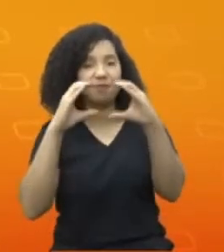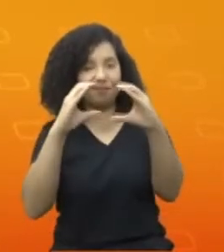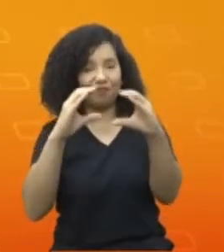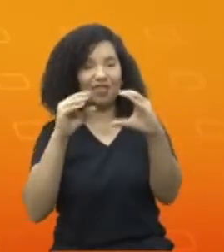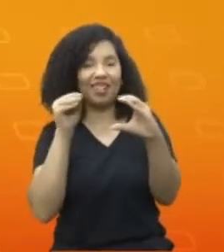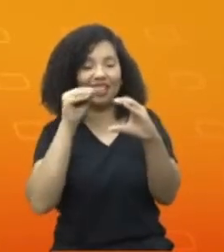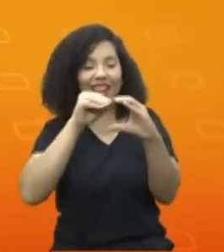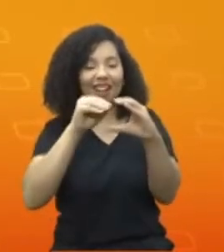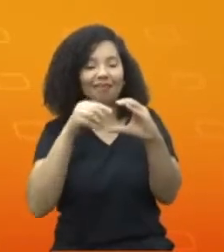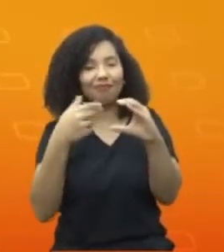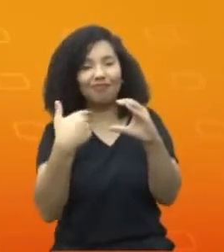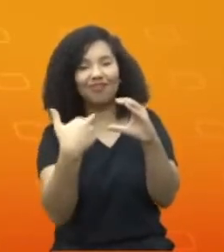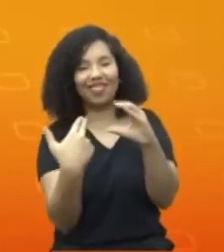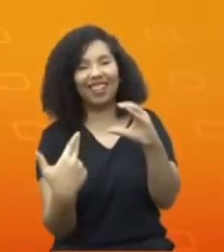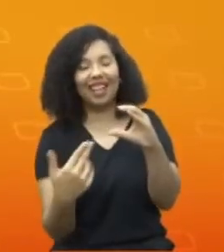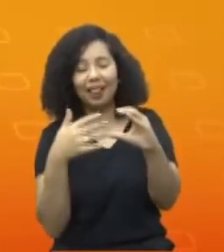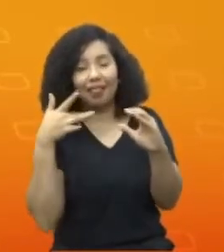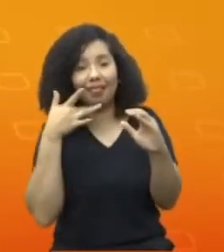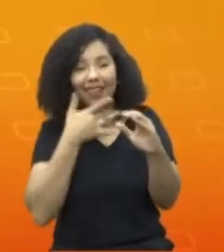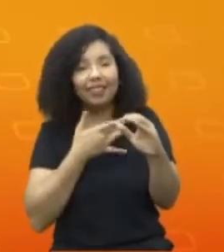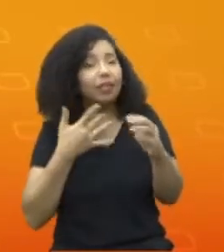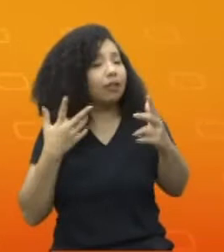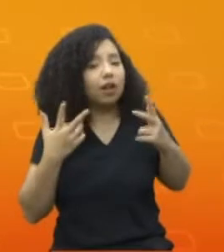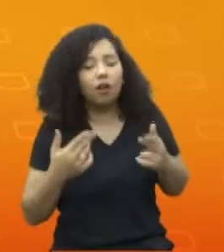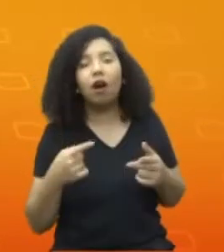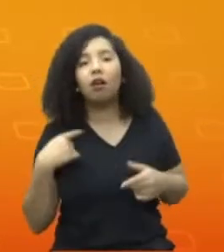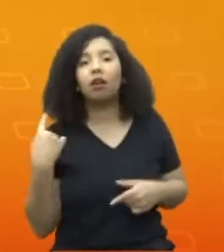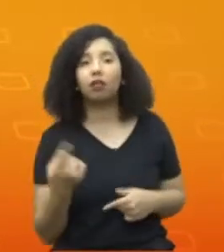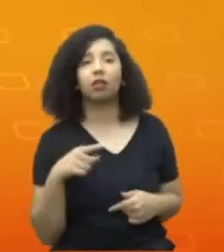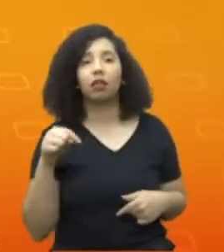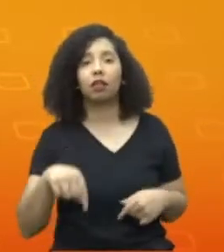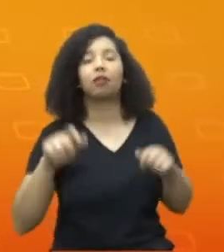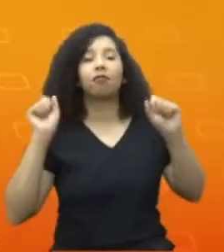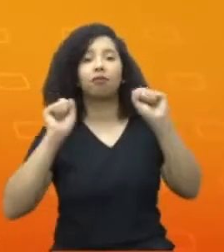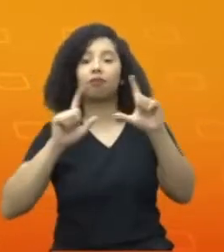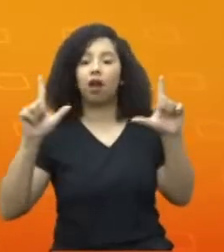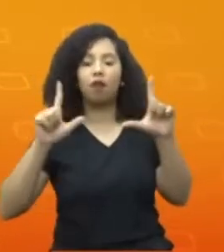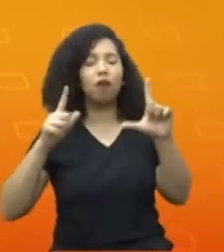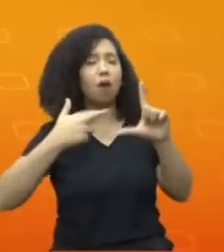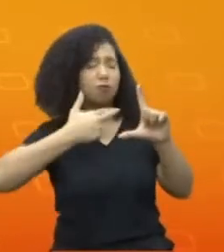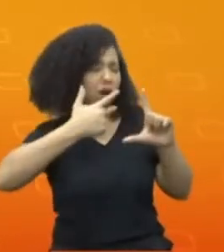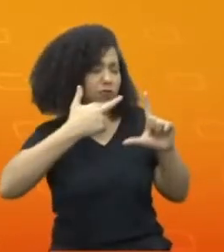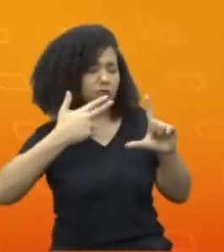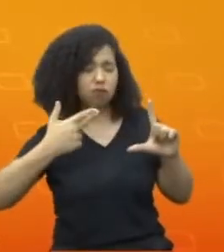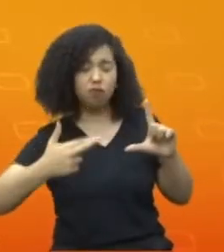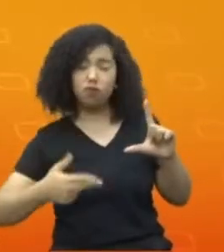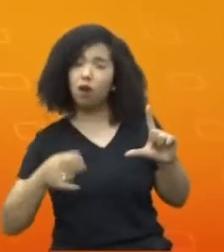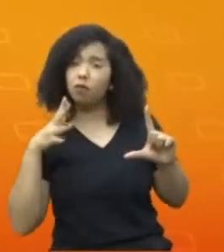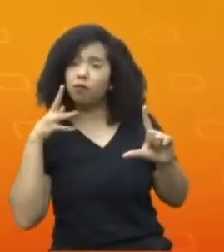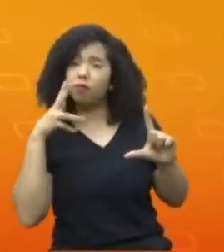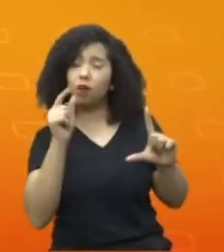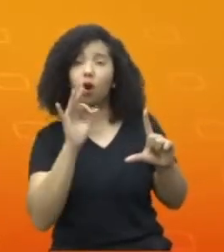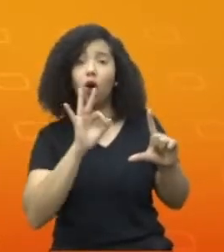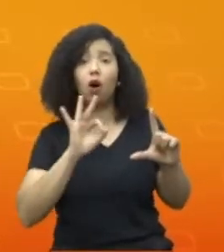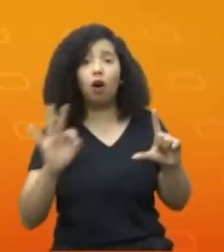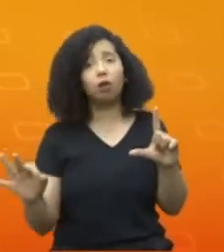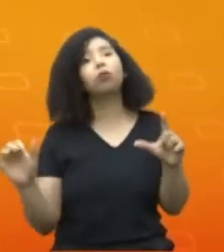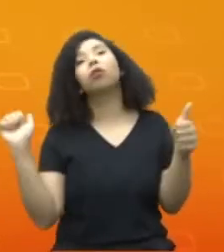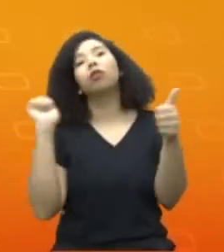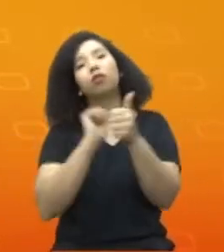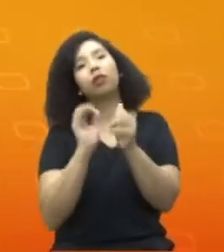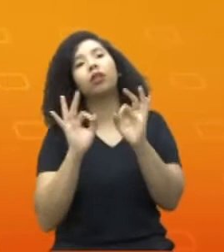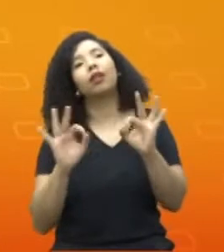Então, eu acho que nós temos que estar sempre... Temos que sempre nos orgulhar disso, como brasileiros,